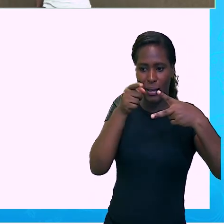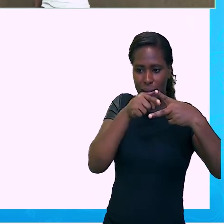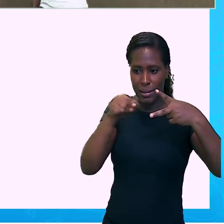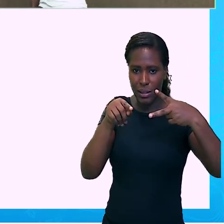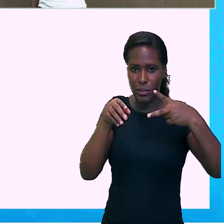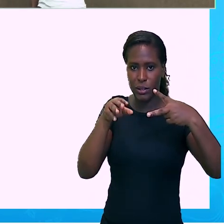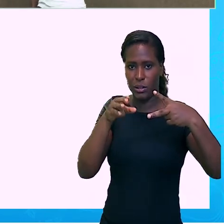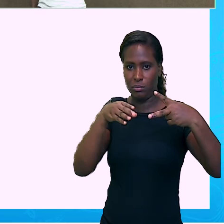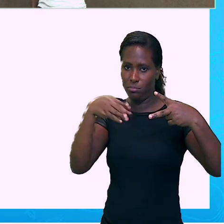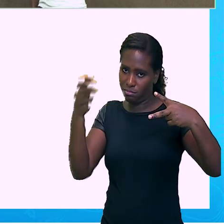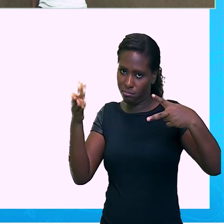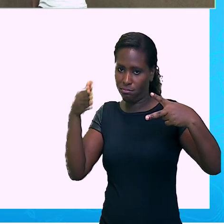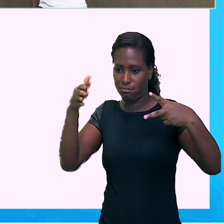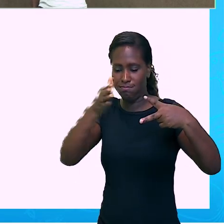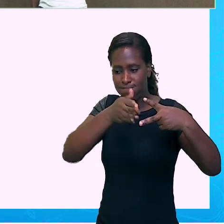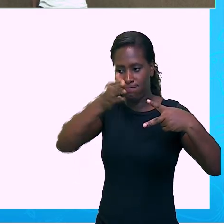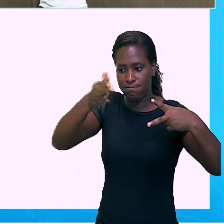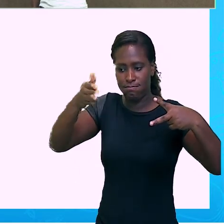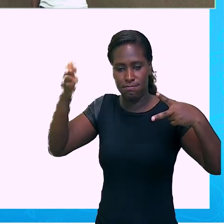11.